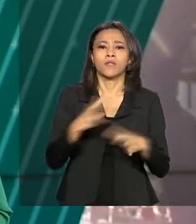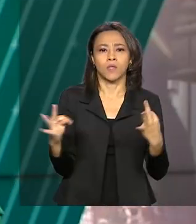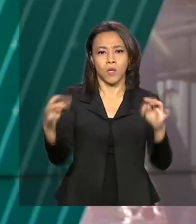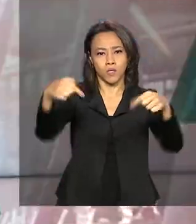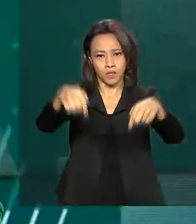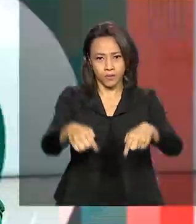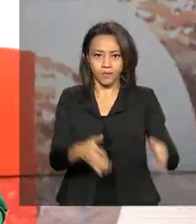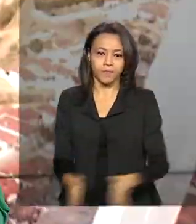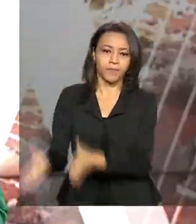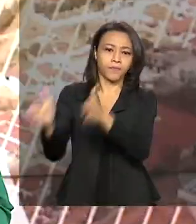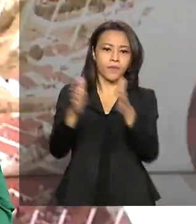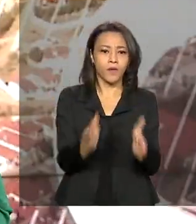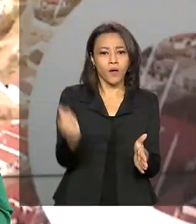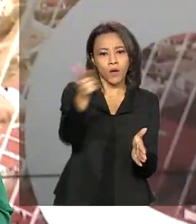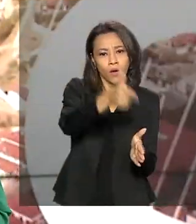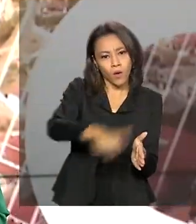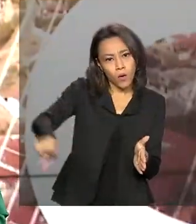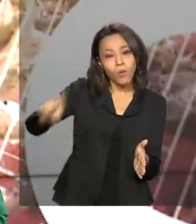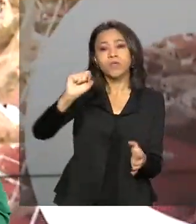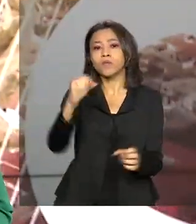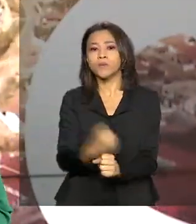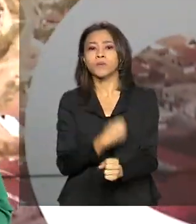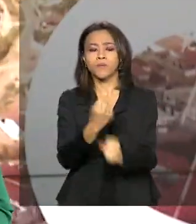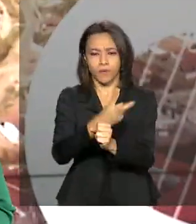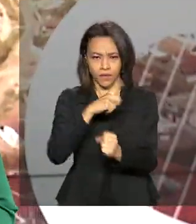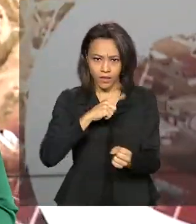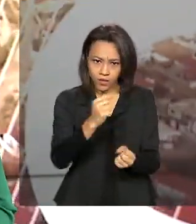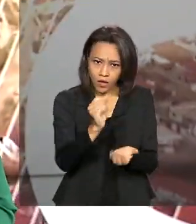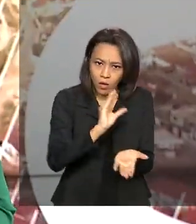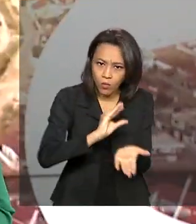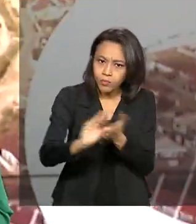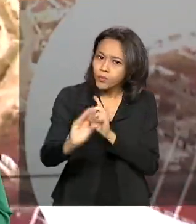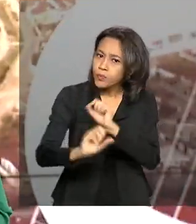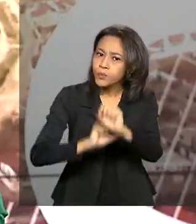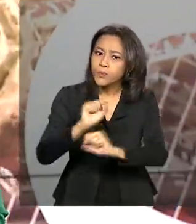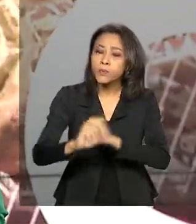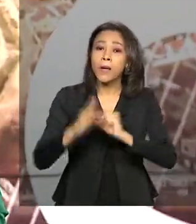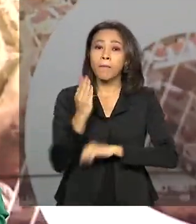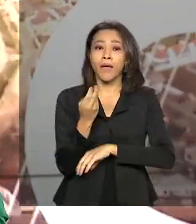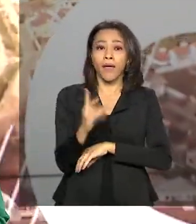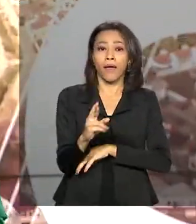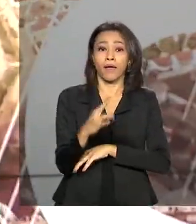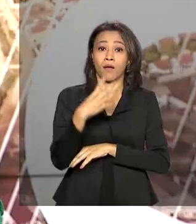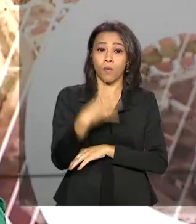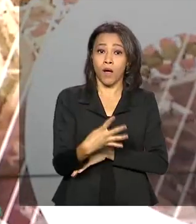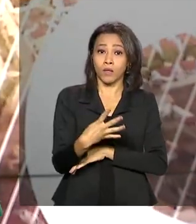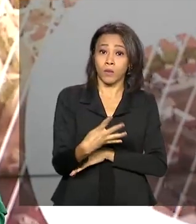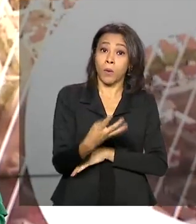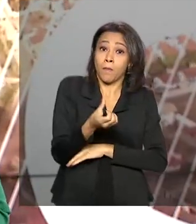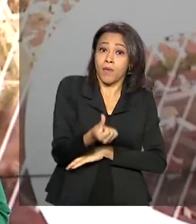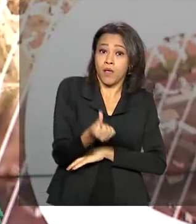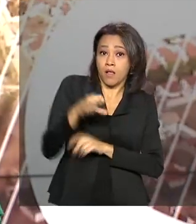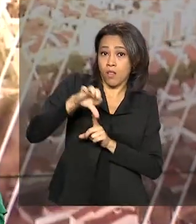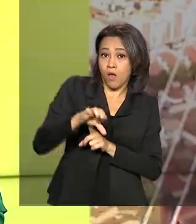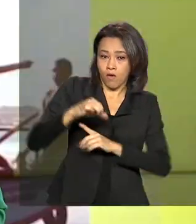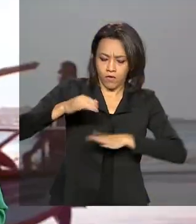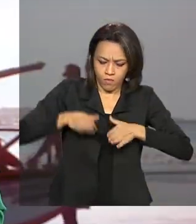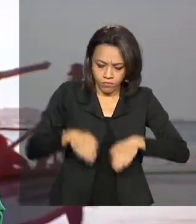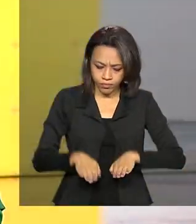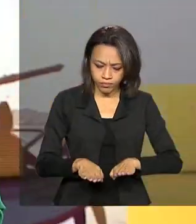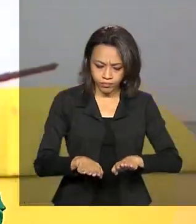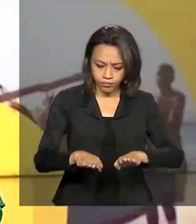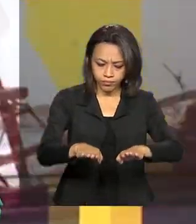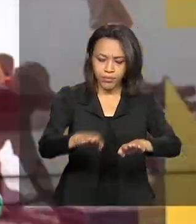Outra obra que vai contar com recursos da Itaipu binacional será a BR-469, conhecida como a Rodovia das